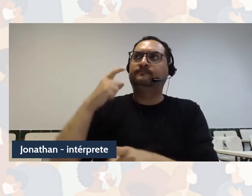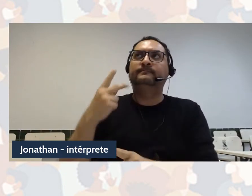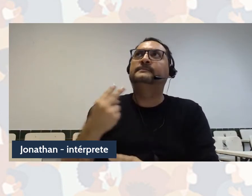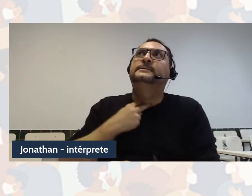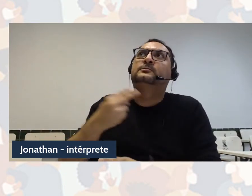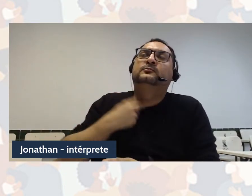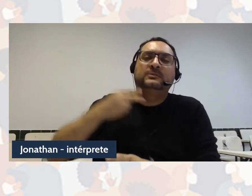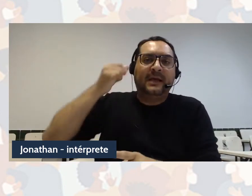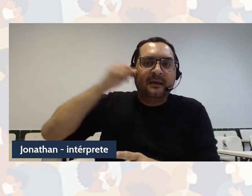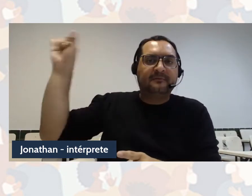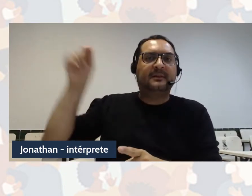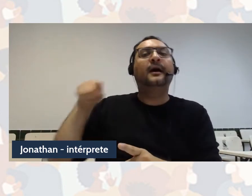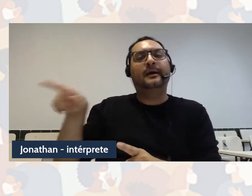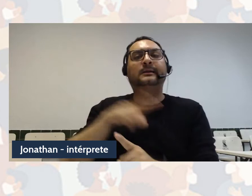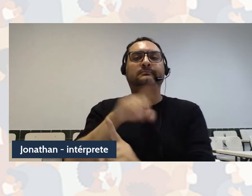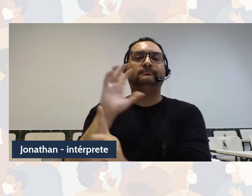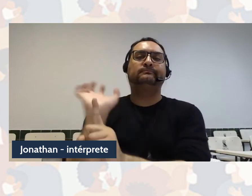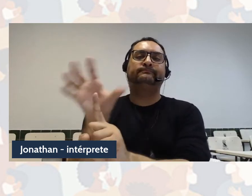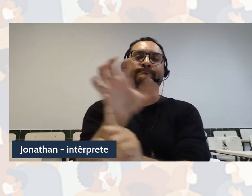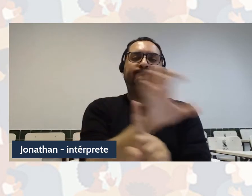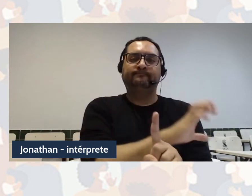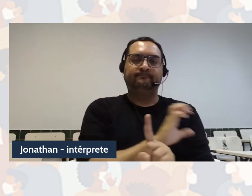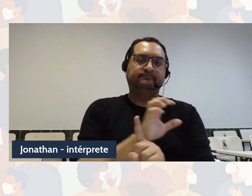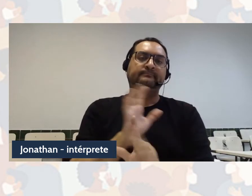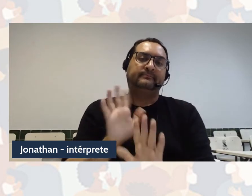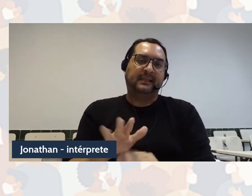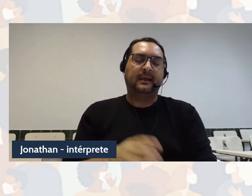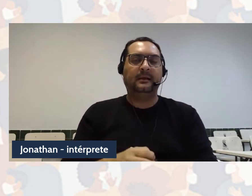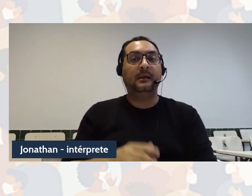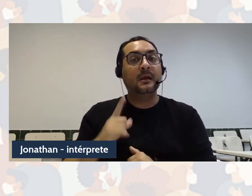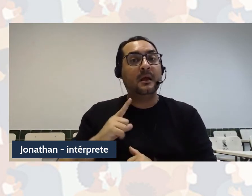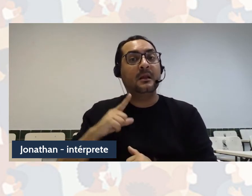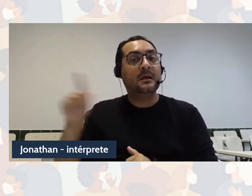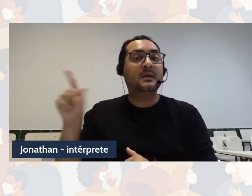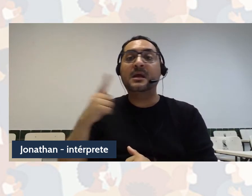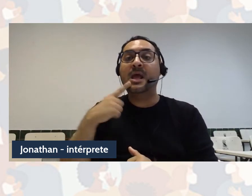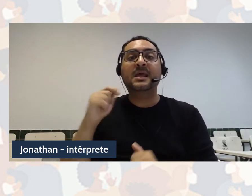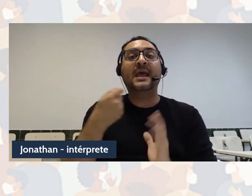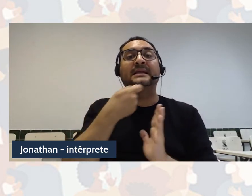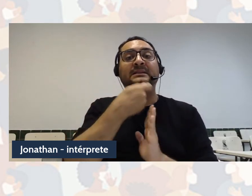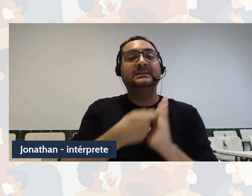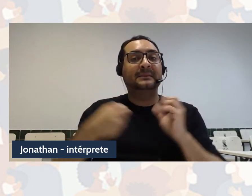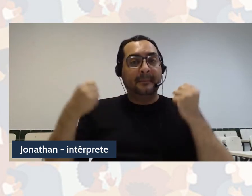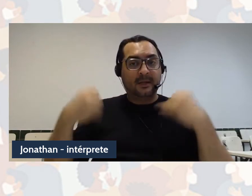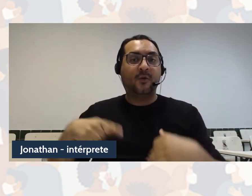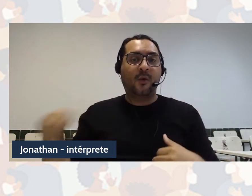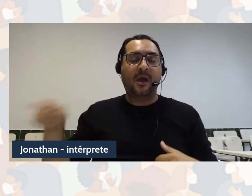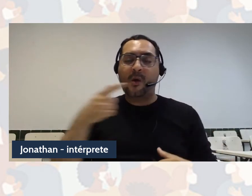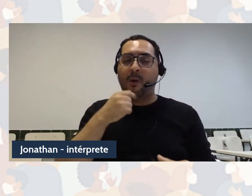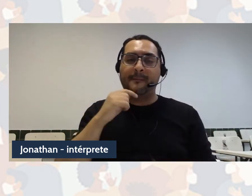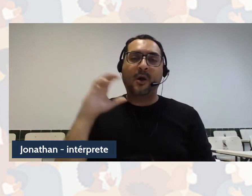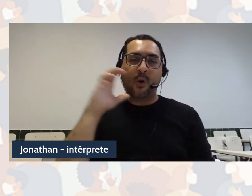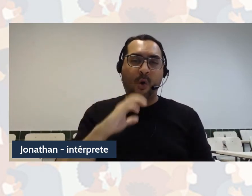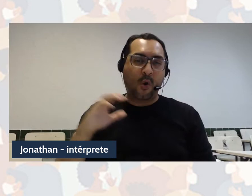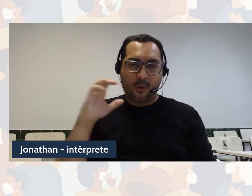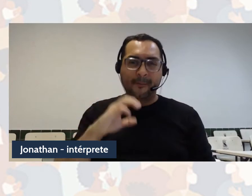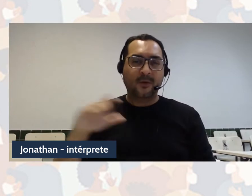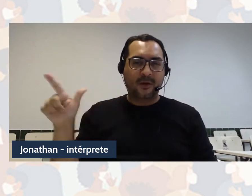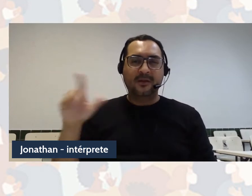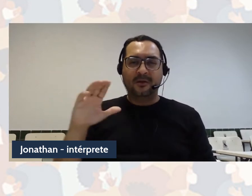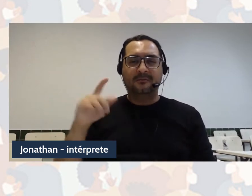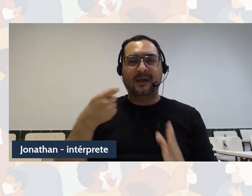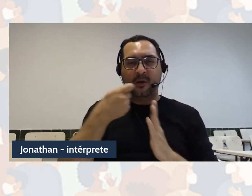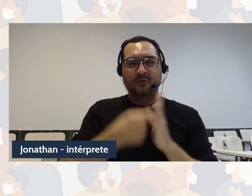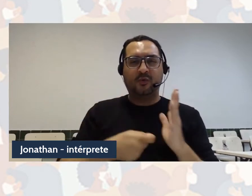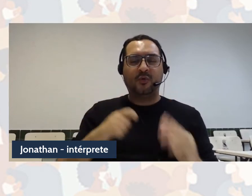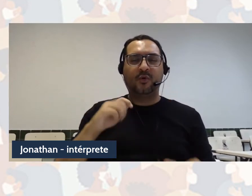gerador de certos tipos de sentido. Isso, quem diz para a gente é um autor colombiano para em 2015, que eu